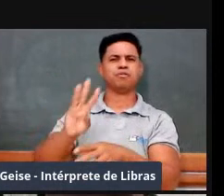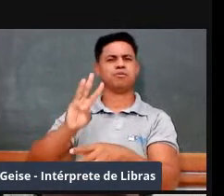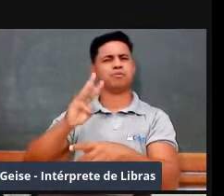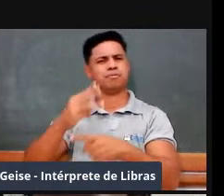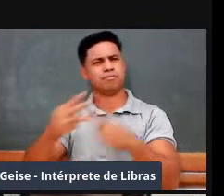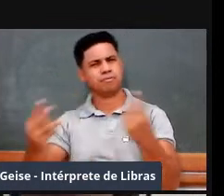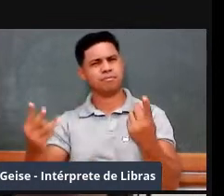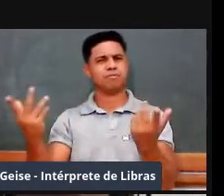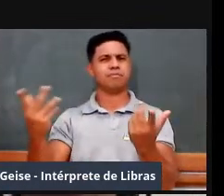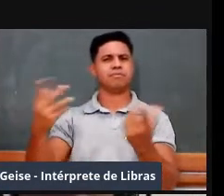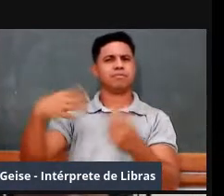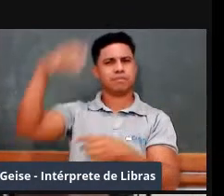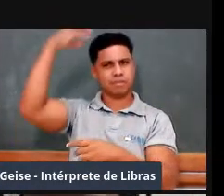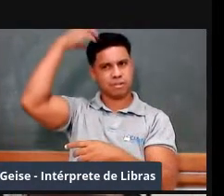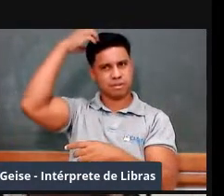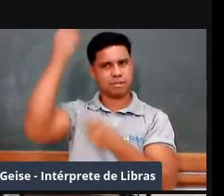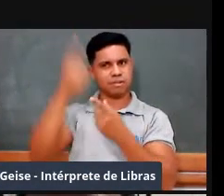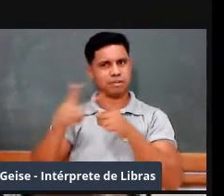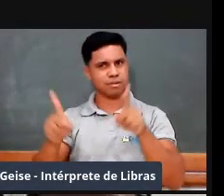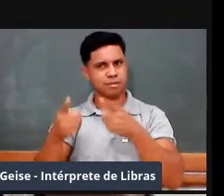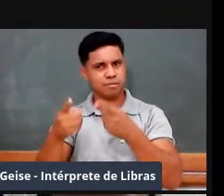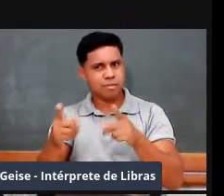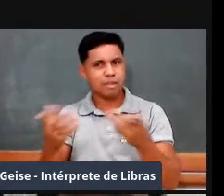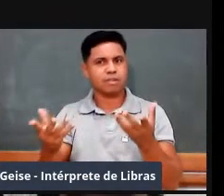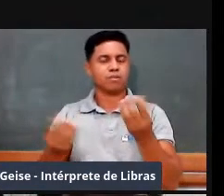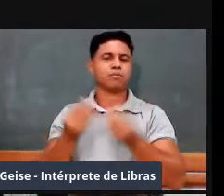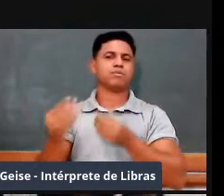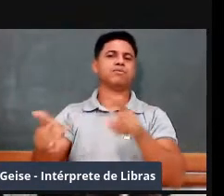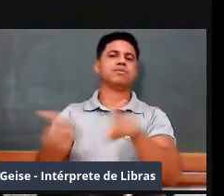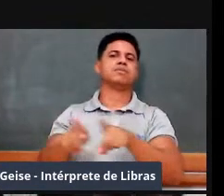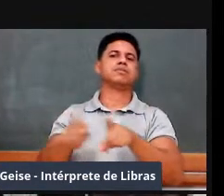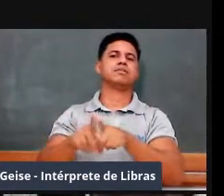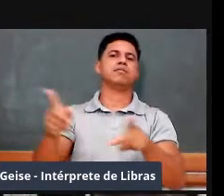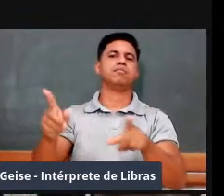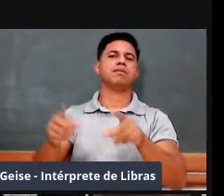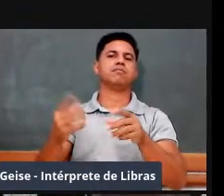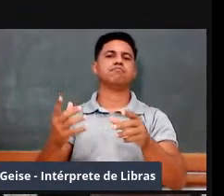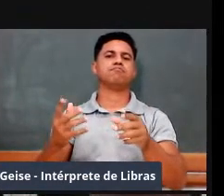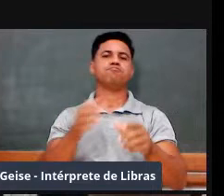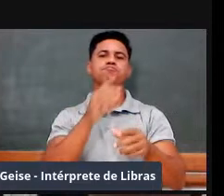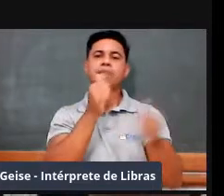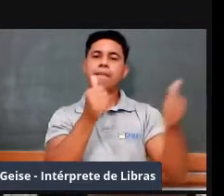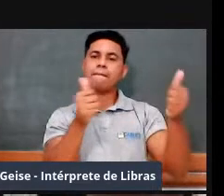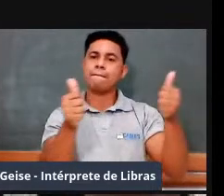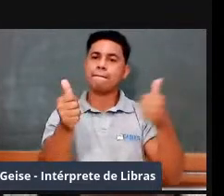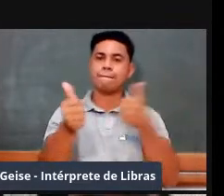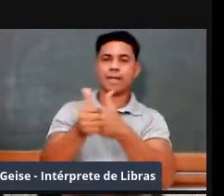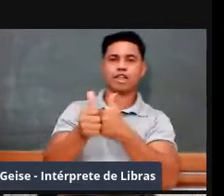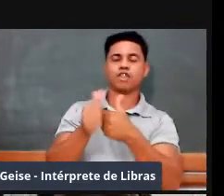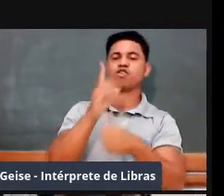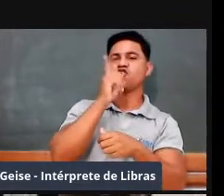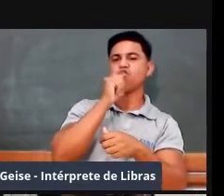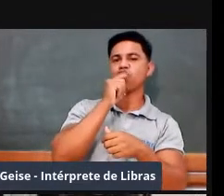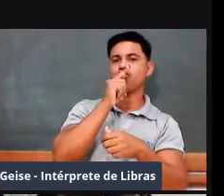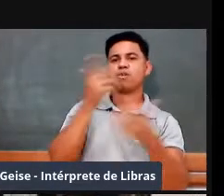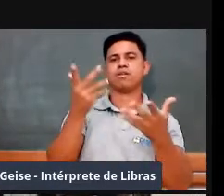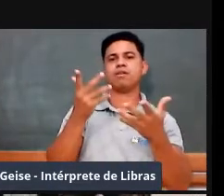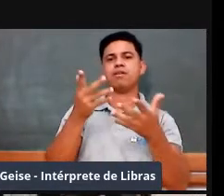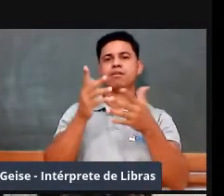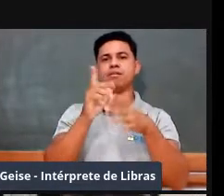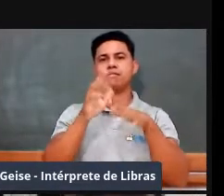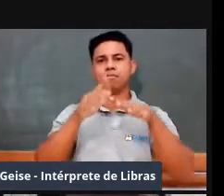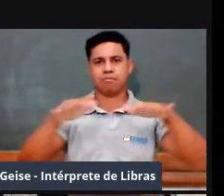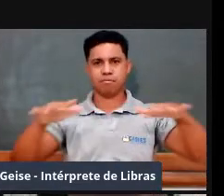construídos, então, nessas reentrâncias de mar, rio e continente, não é? Bom, aí nesses